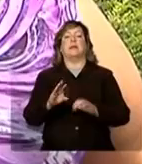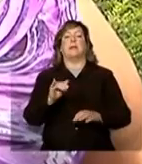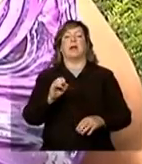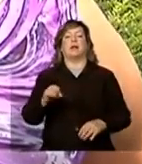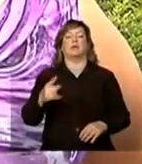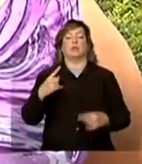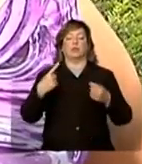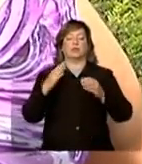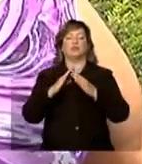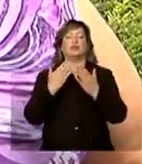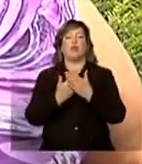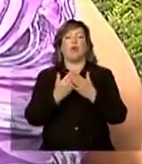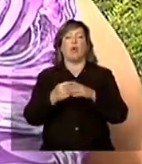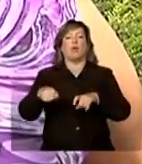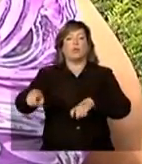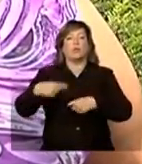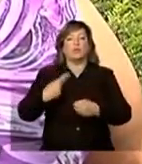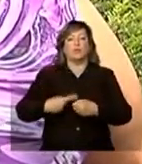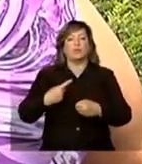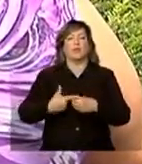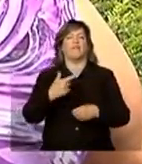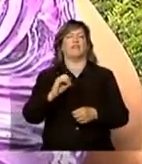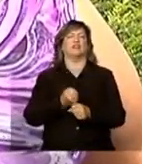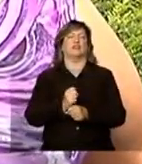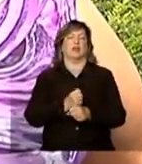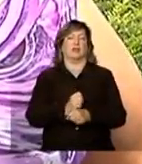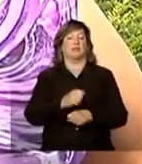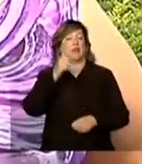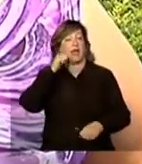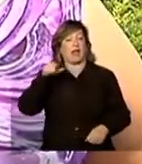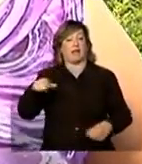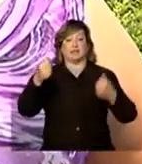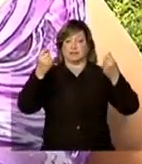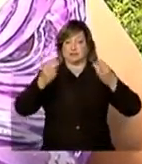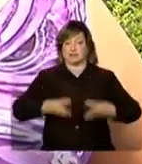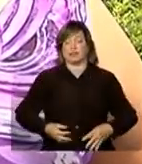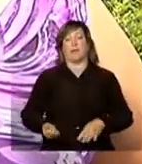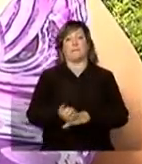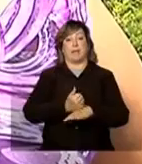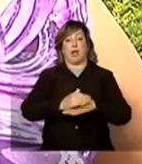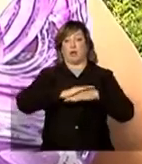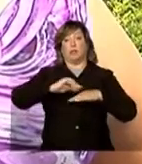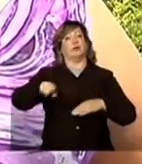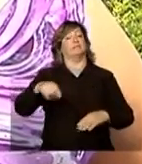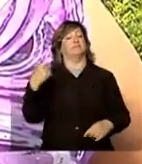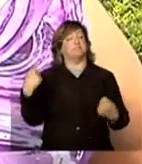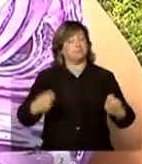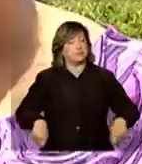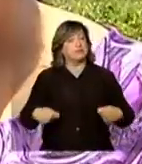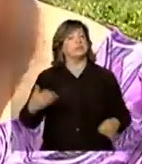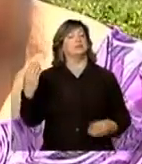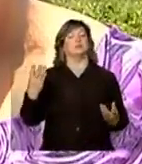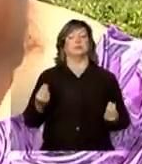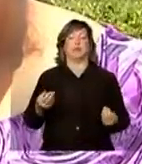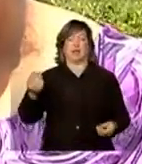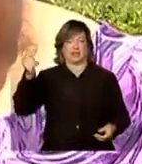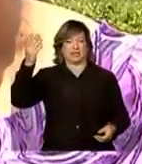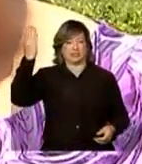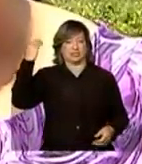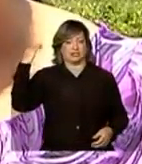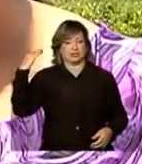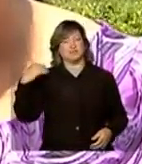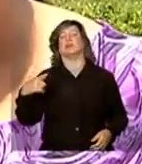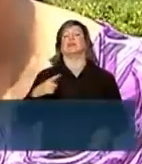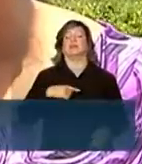zona rural da região, há cerca de 20 anos. Ela diz que a melhoria das estradas era uma grande necessidade. Antigamente eles